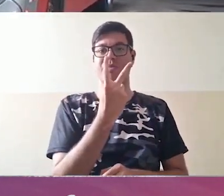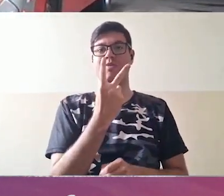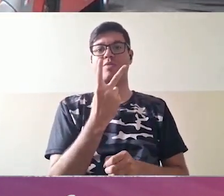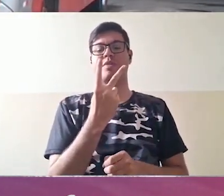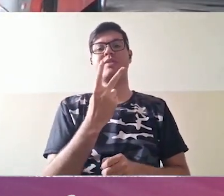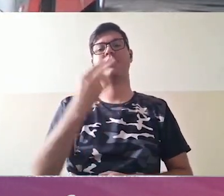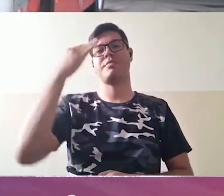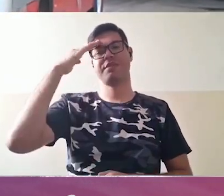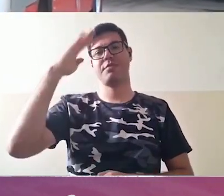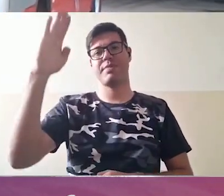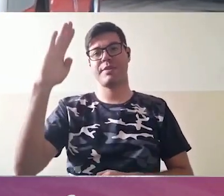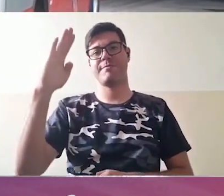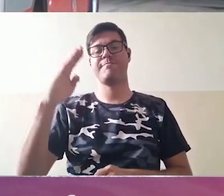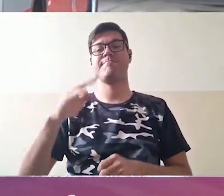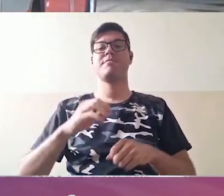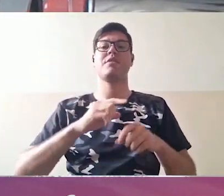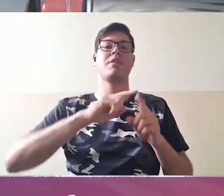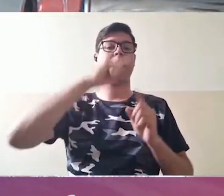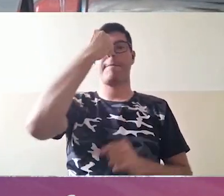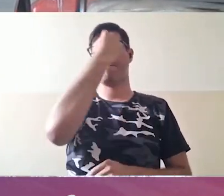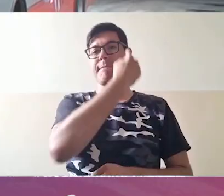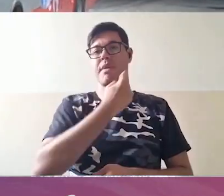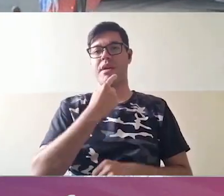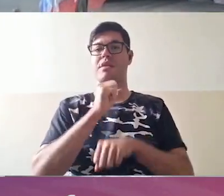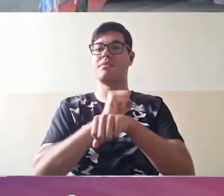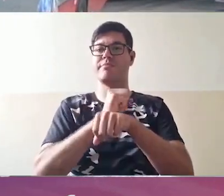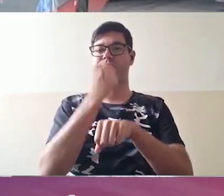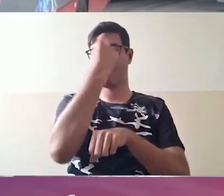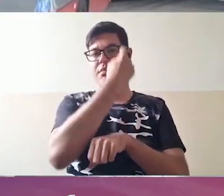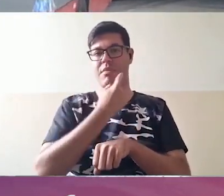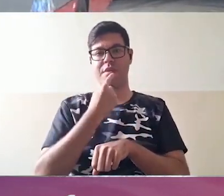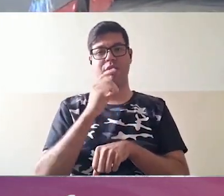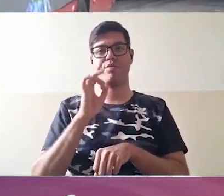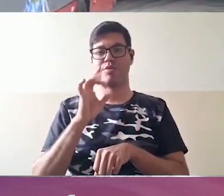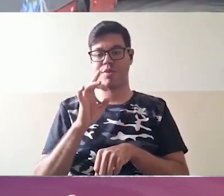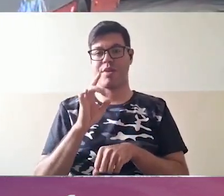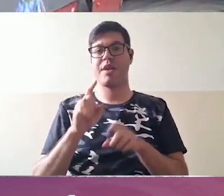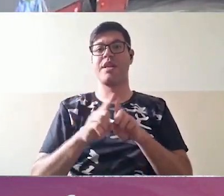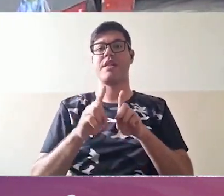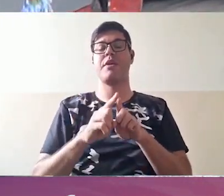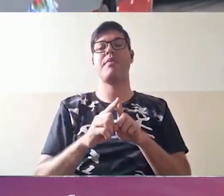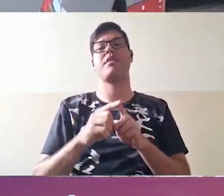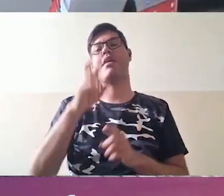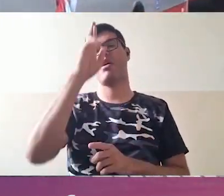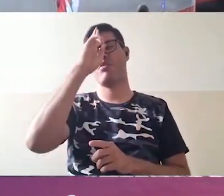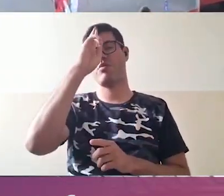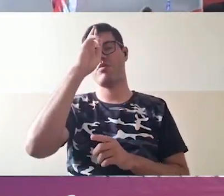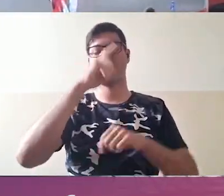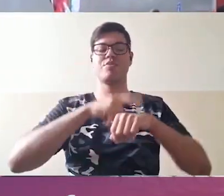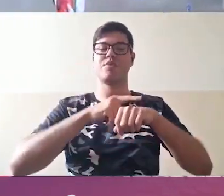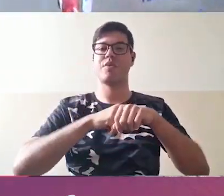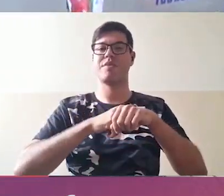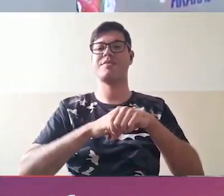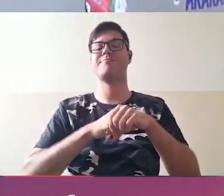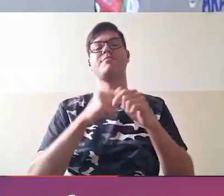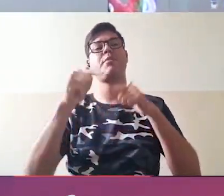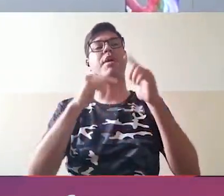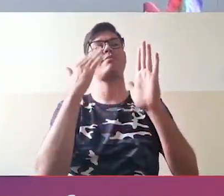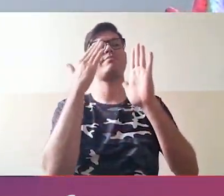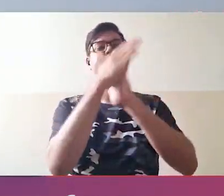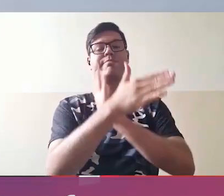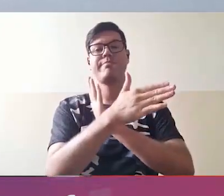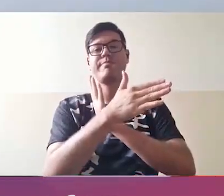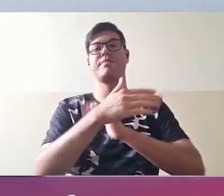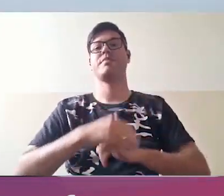expresso. Os horários estão atualizados, é de meia e meia hora para a cidade inteira no horário de pico, de 20h20 para a zona leste o dia